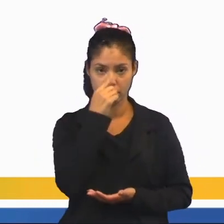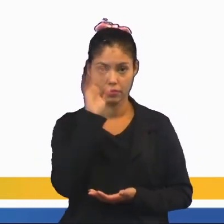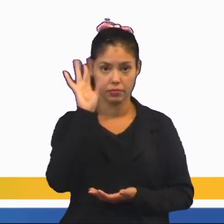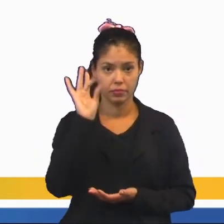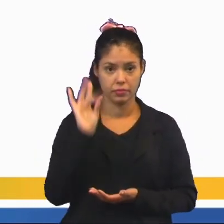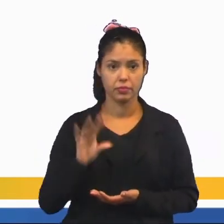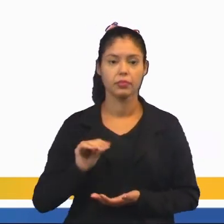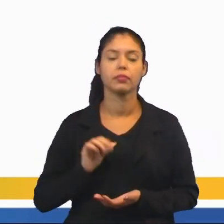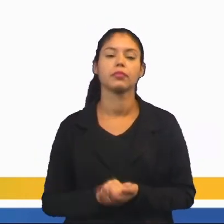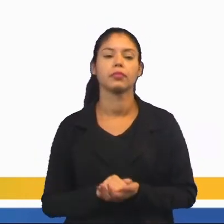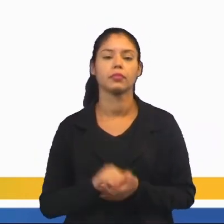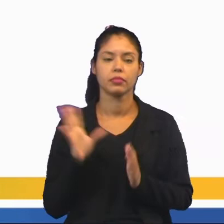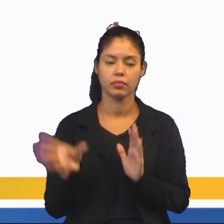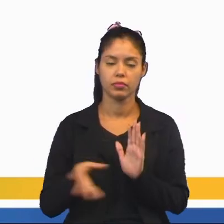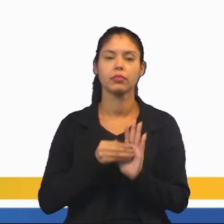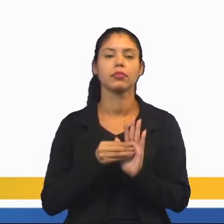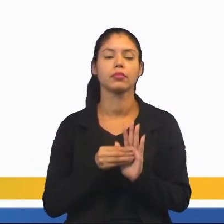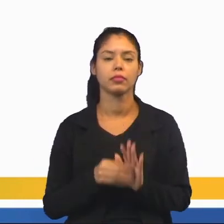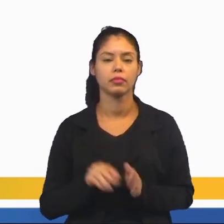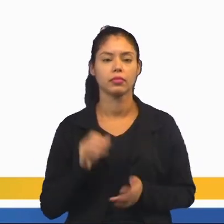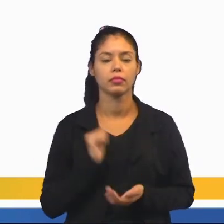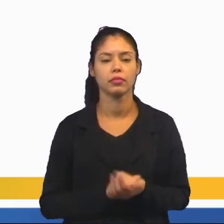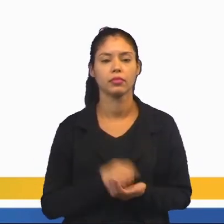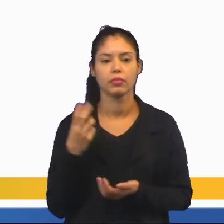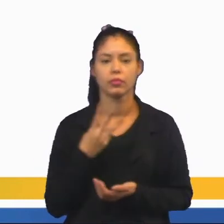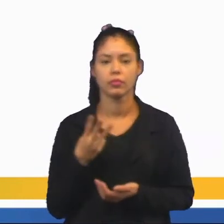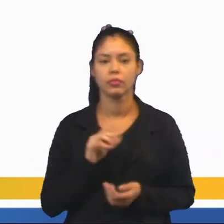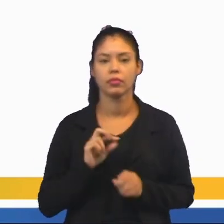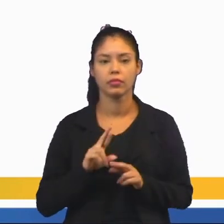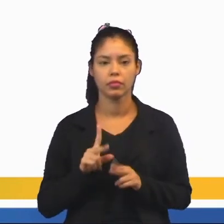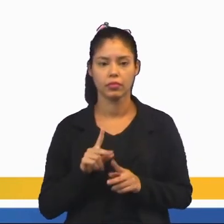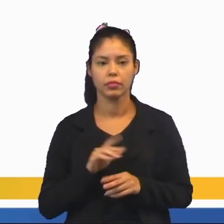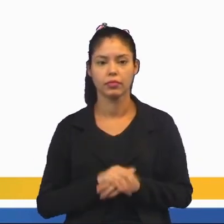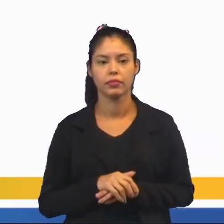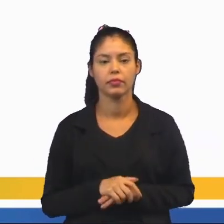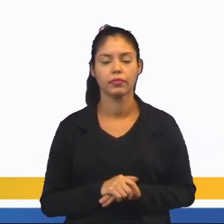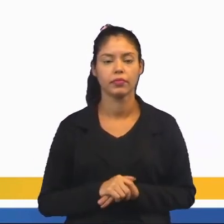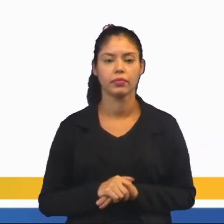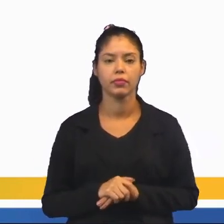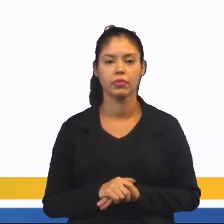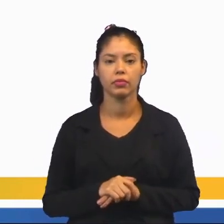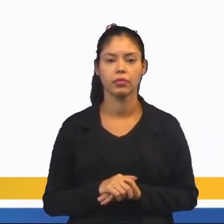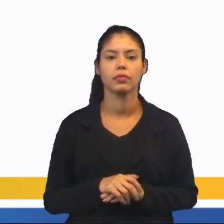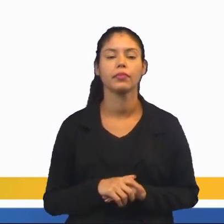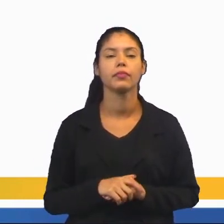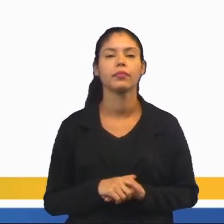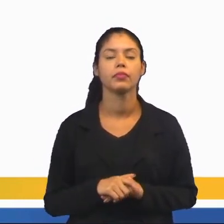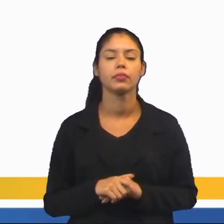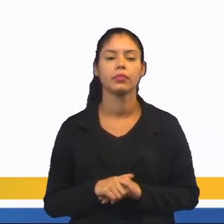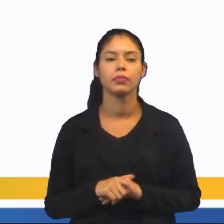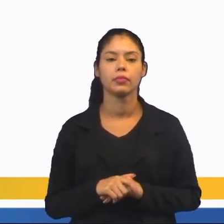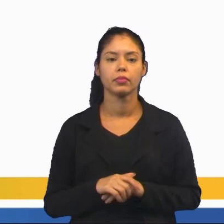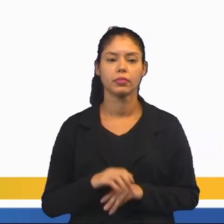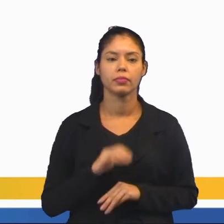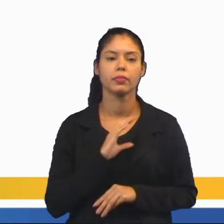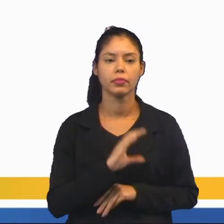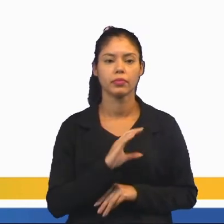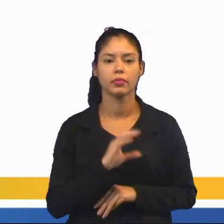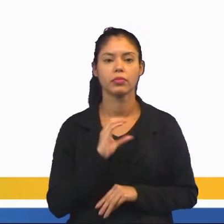E cada vez vai acrescentando mais 3 possibilidades diferentes. Olha só, cara, coroa e coroa.